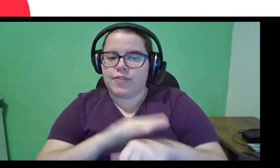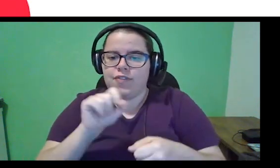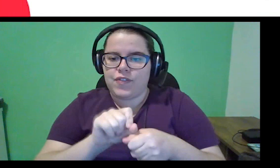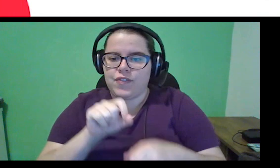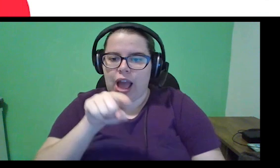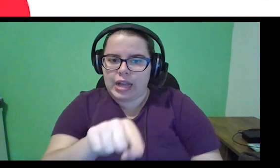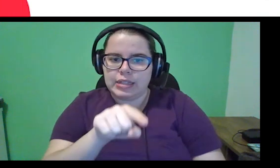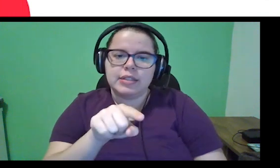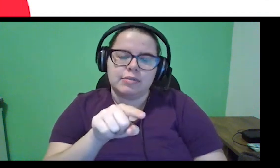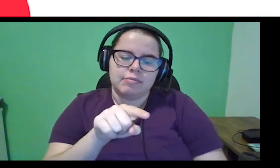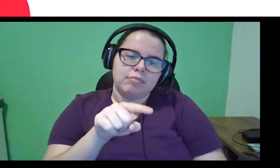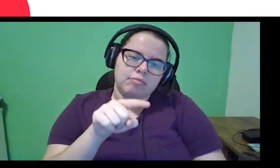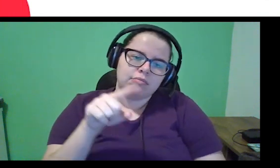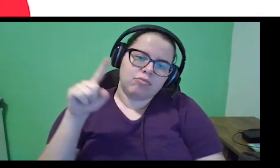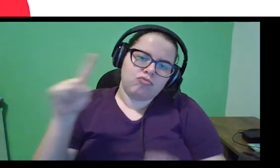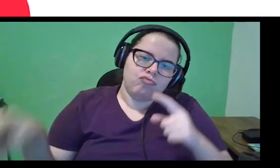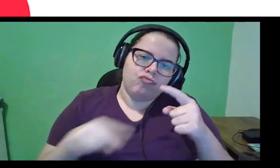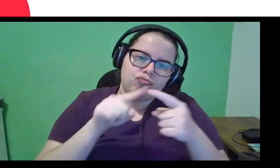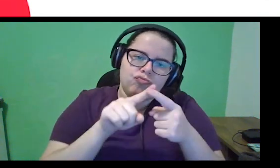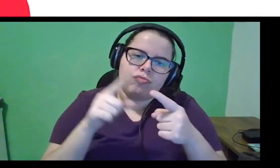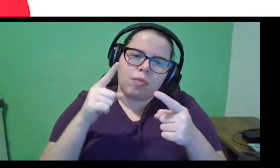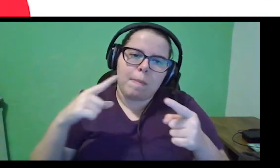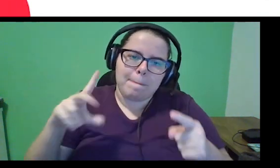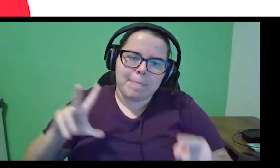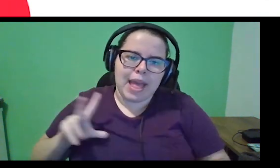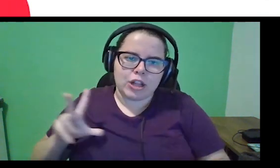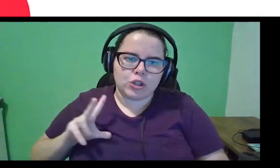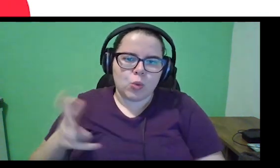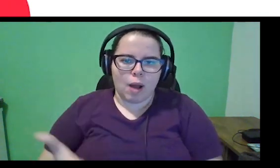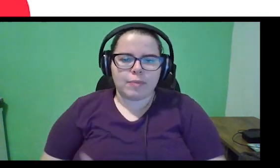né? Para atingir o seu objetivo pessoal.